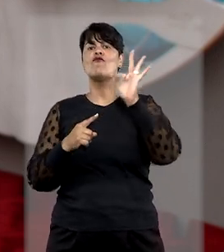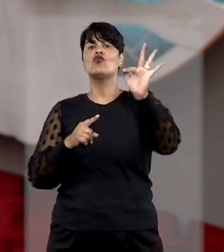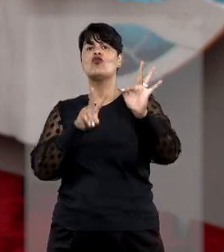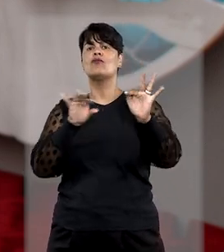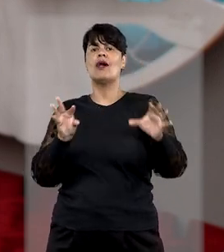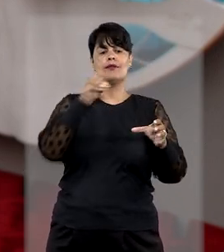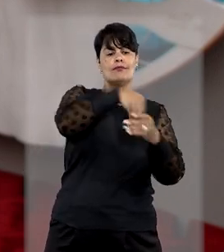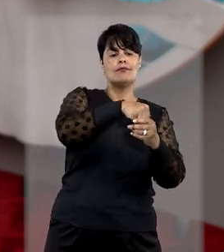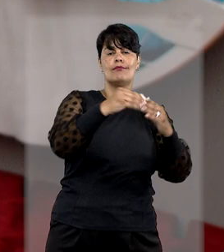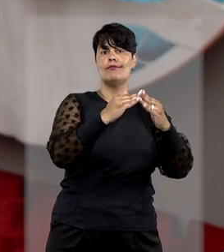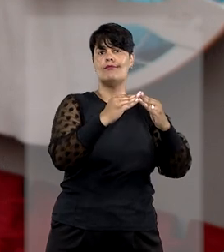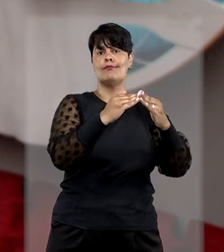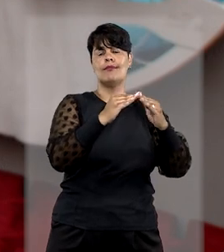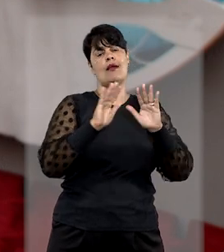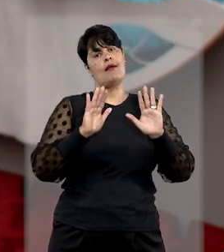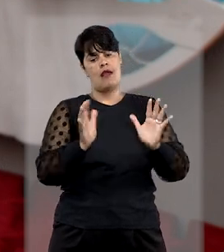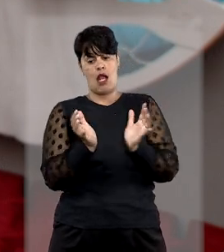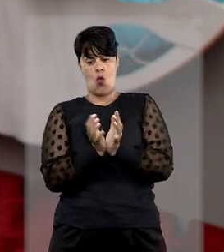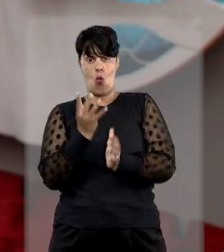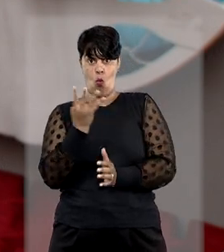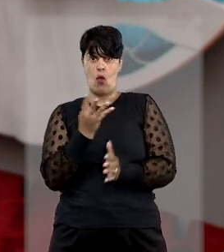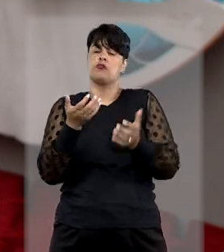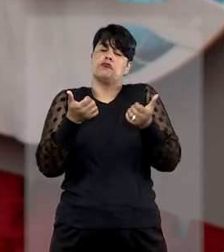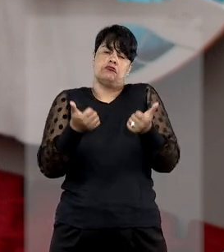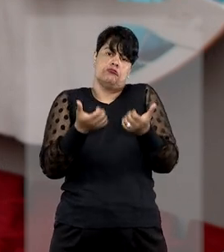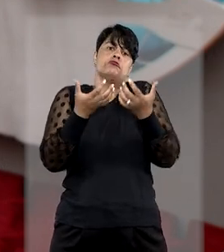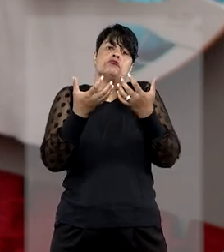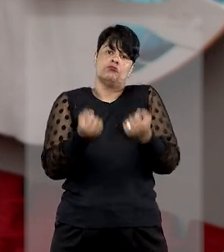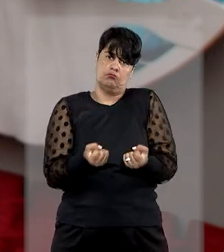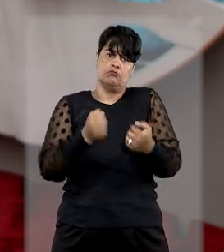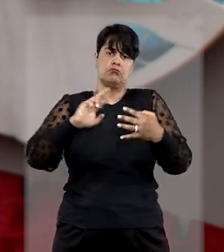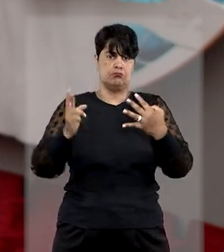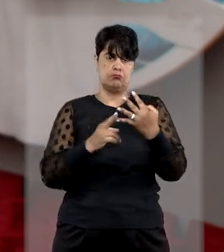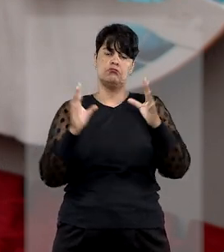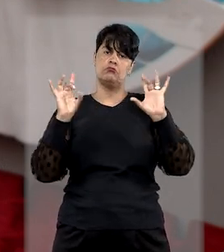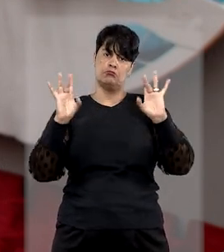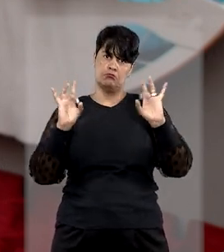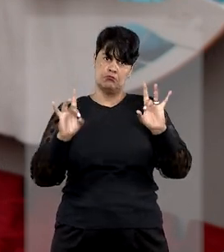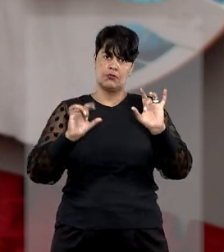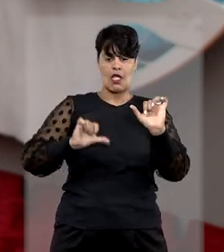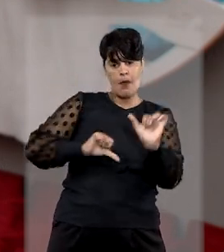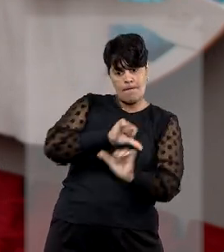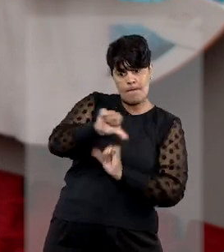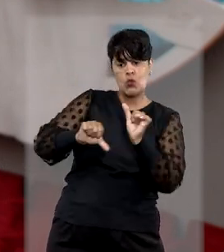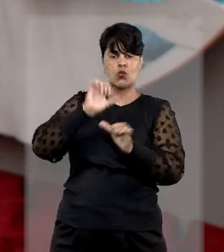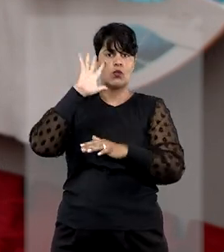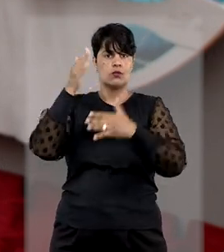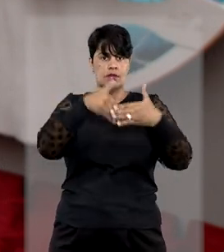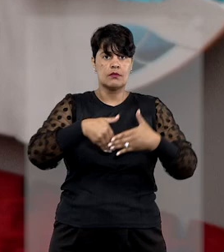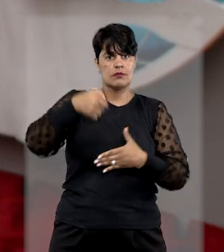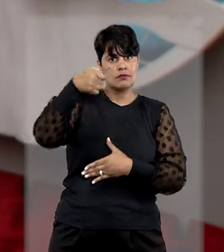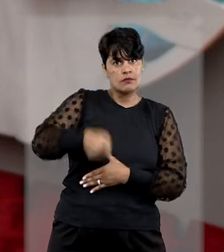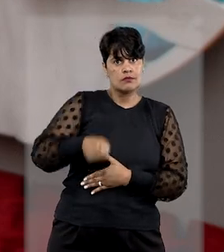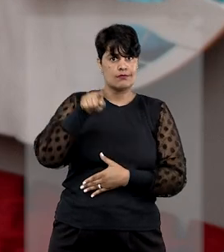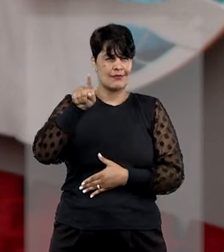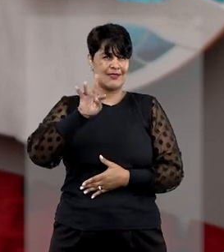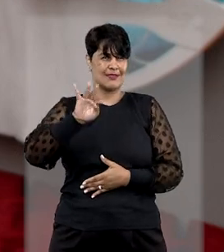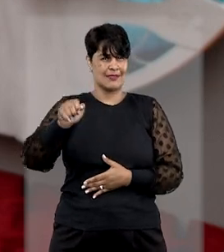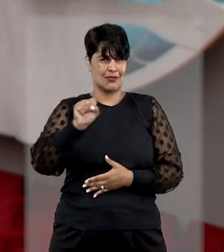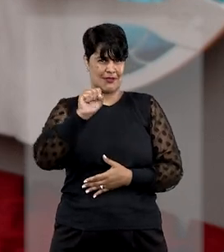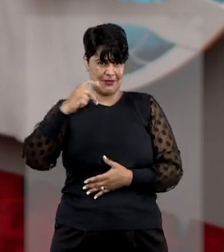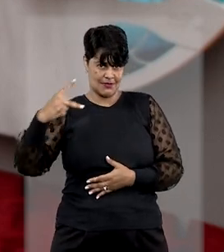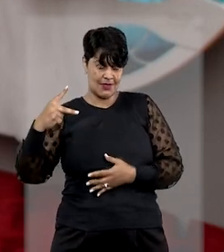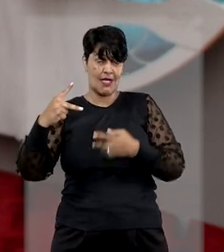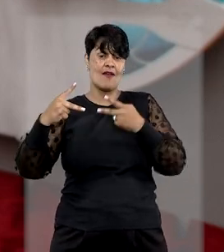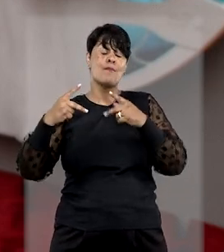A quarta turma deu provimento ao recurso especial e reformou o acórdão do TJ de São Paulo ao entender que o fato de o